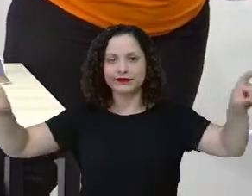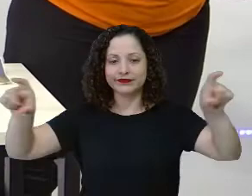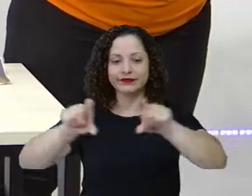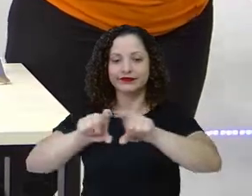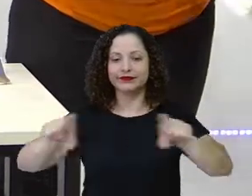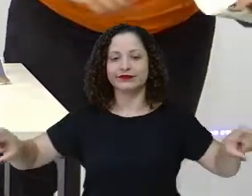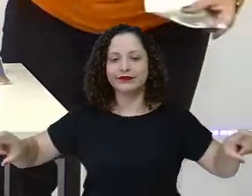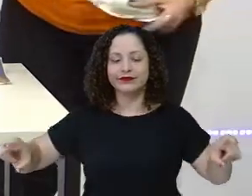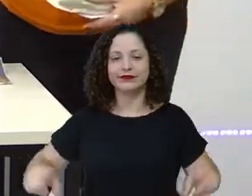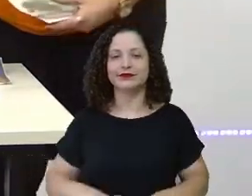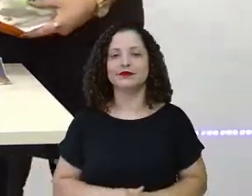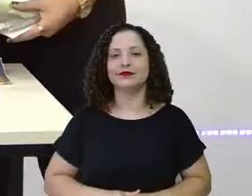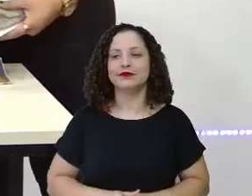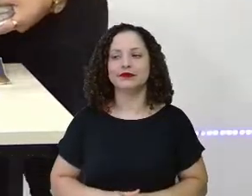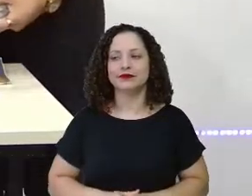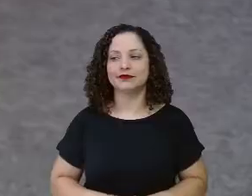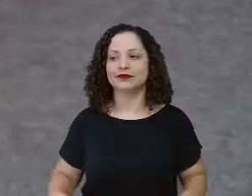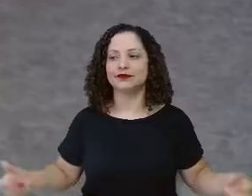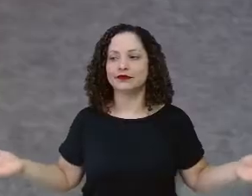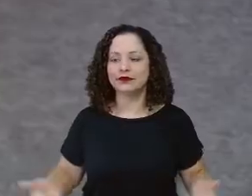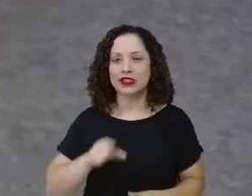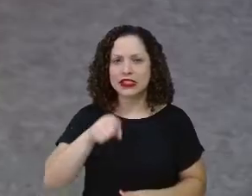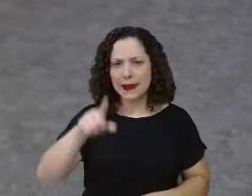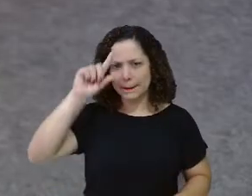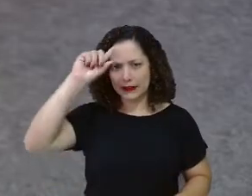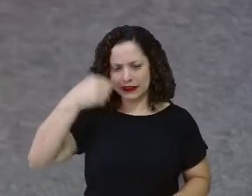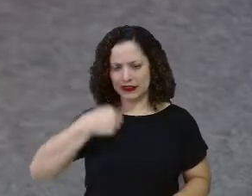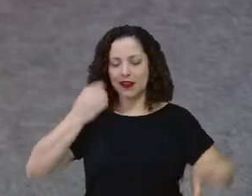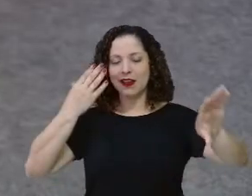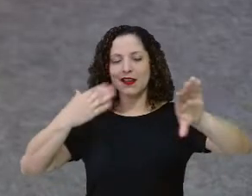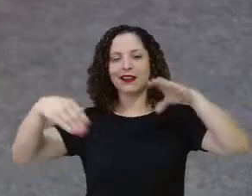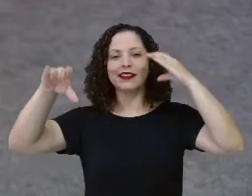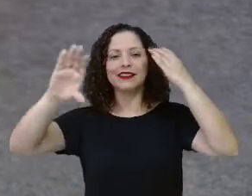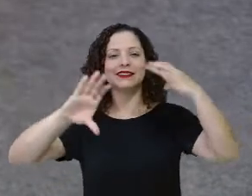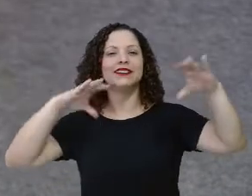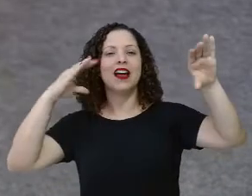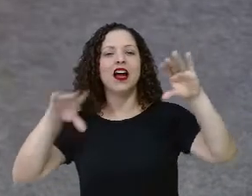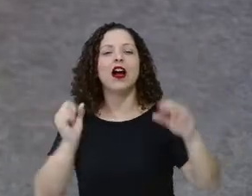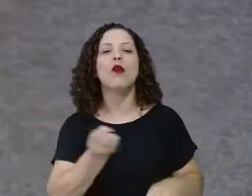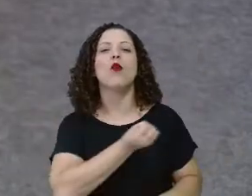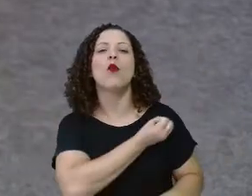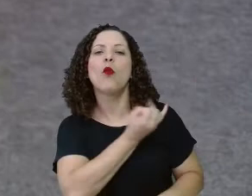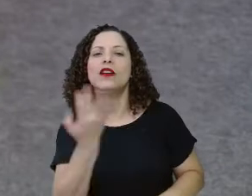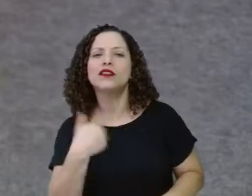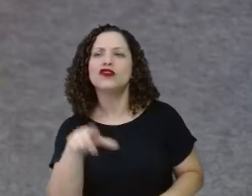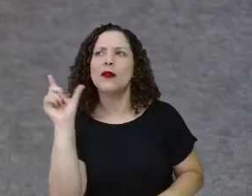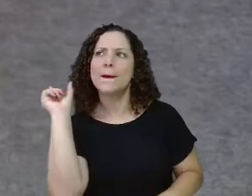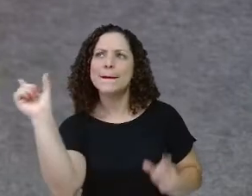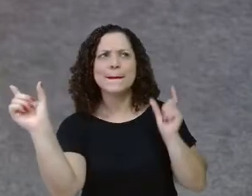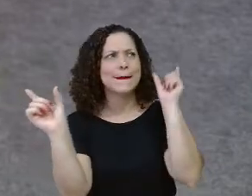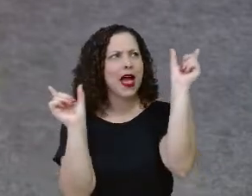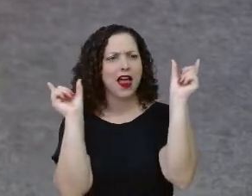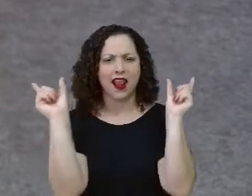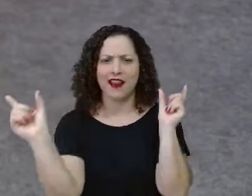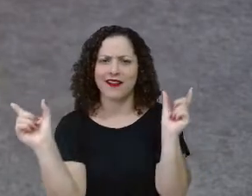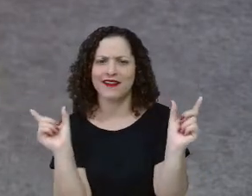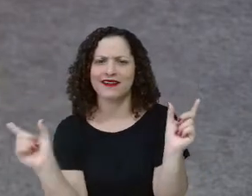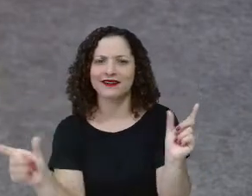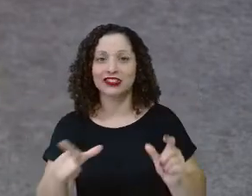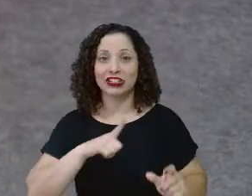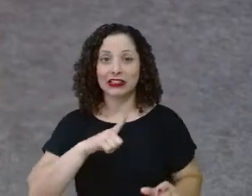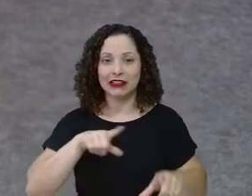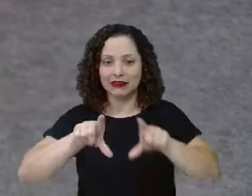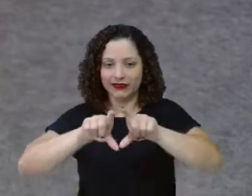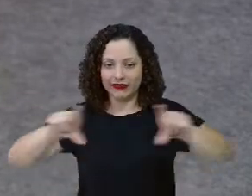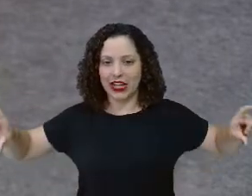aí! Olha aí! Você me mandou cantar! Quantas palavrinhas tem aqui? Vamos contar?